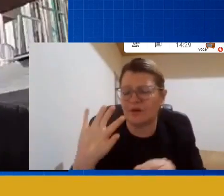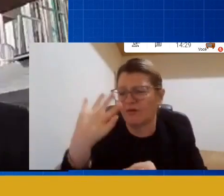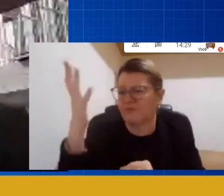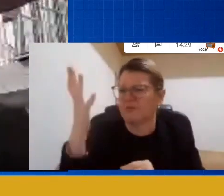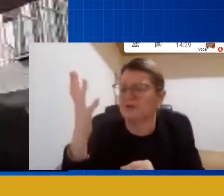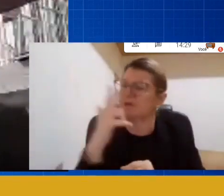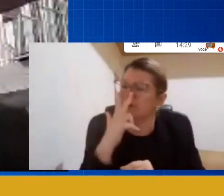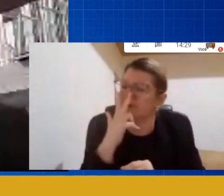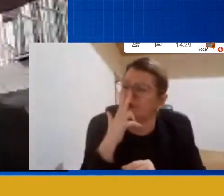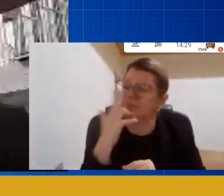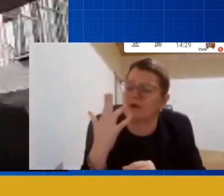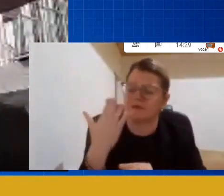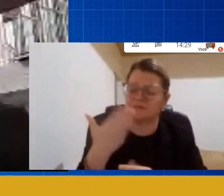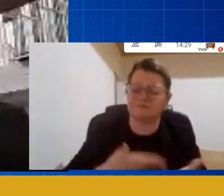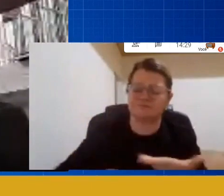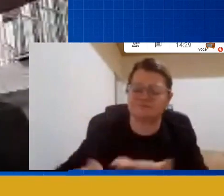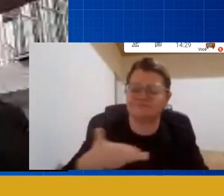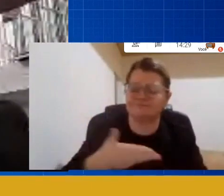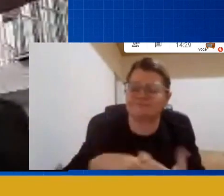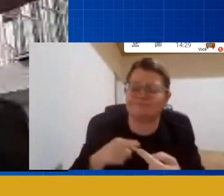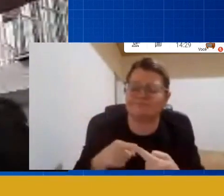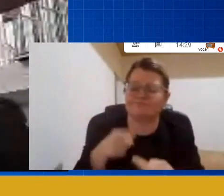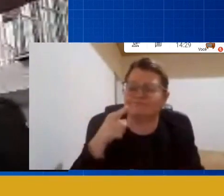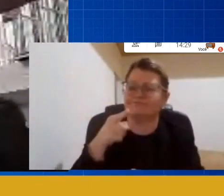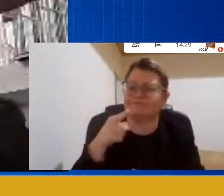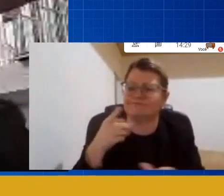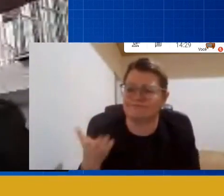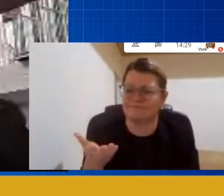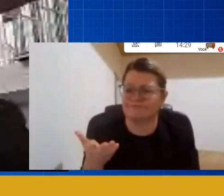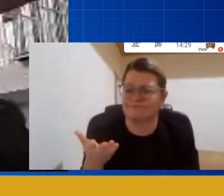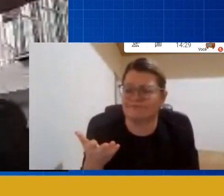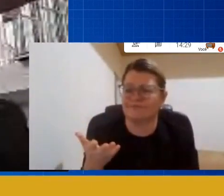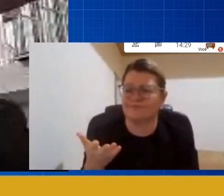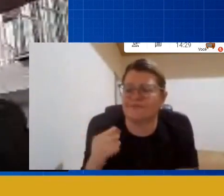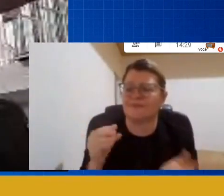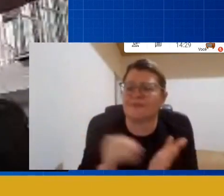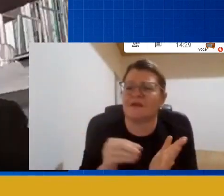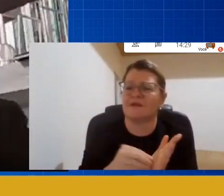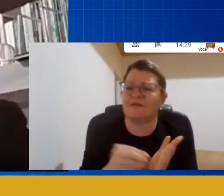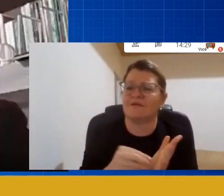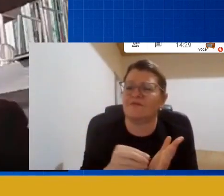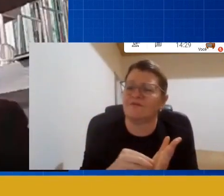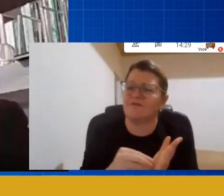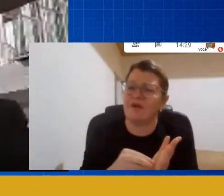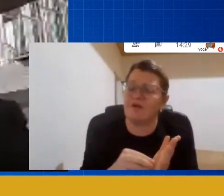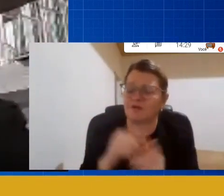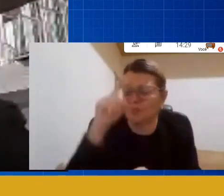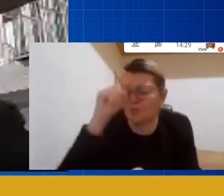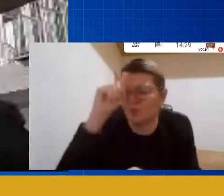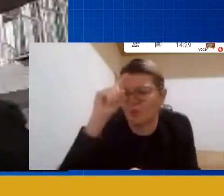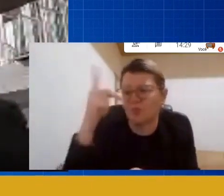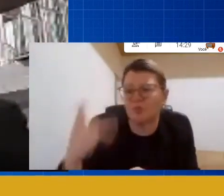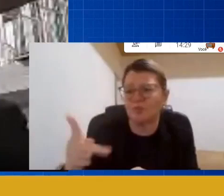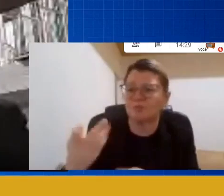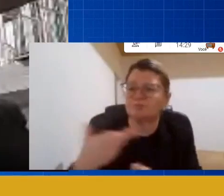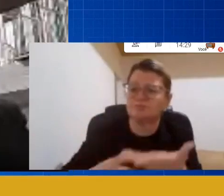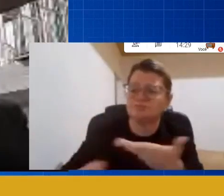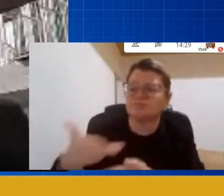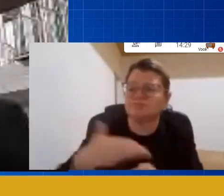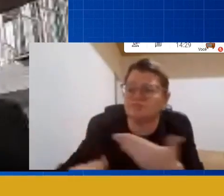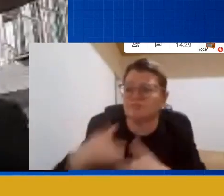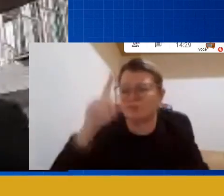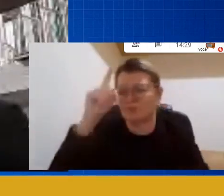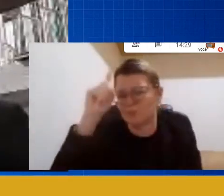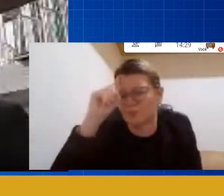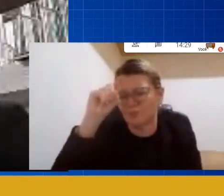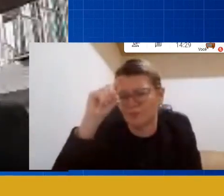viés onde uma relação se estabeleça na qualificação desse cotidiano qualificar dia a